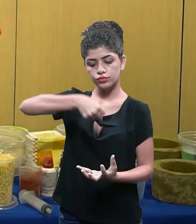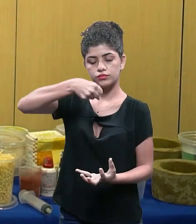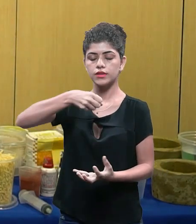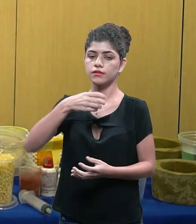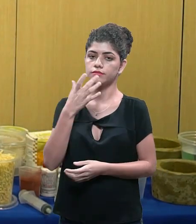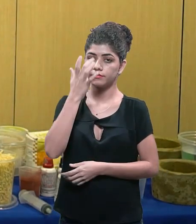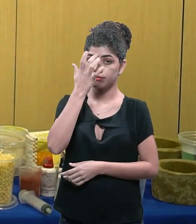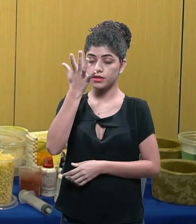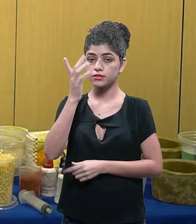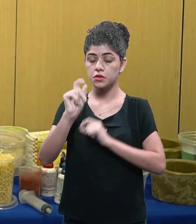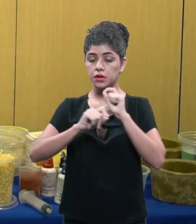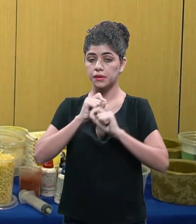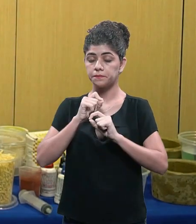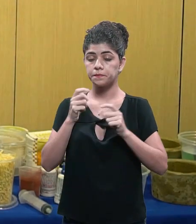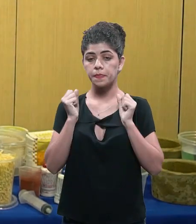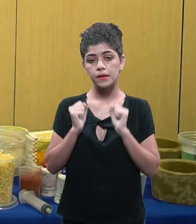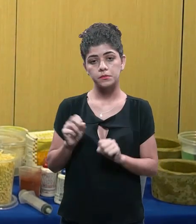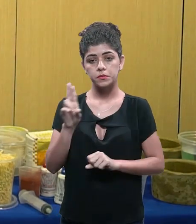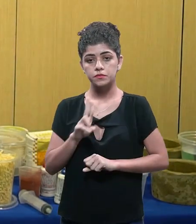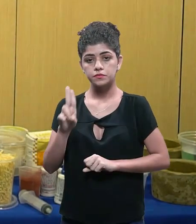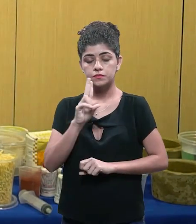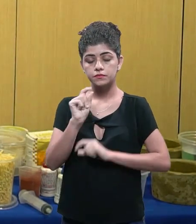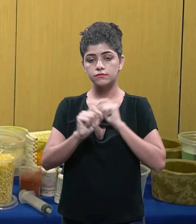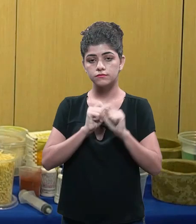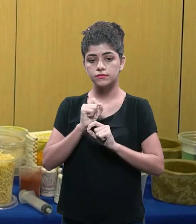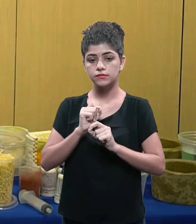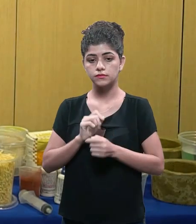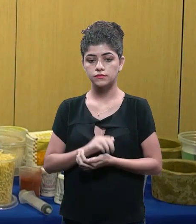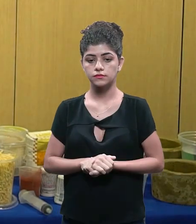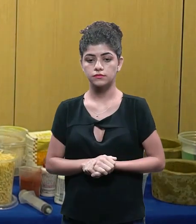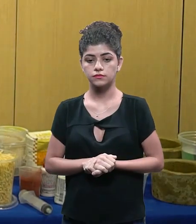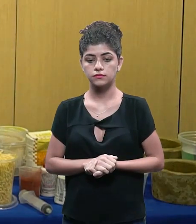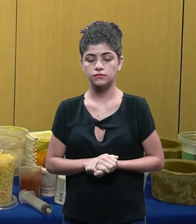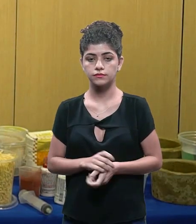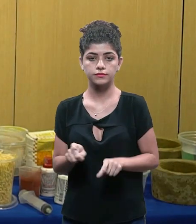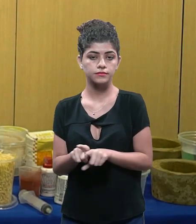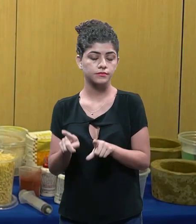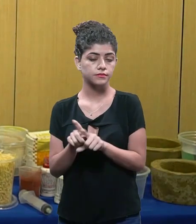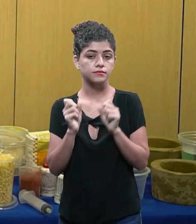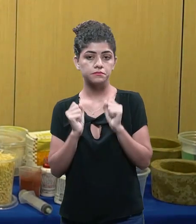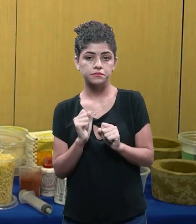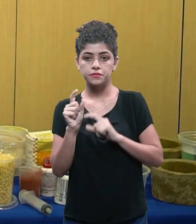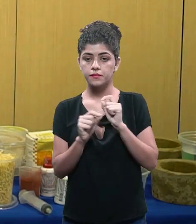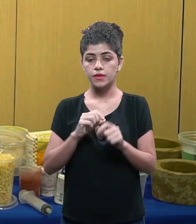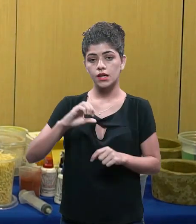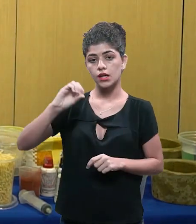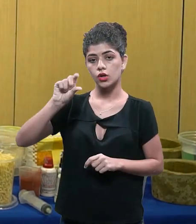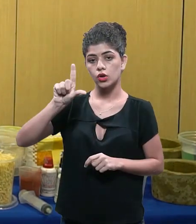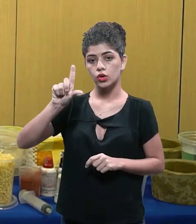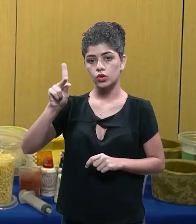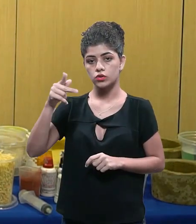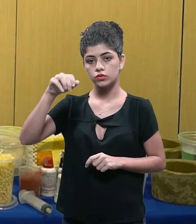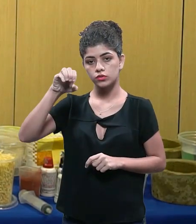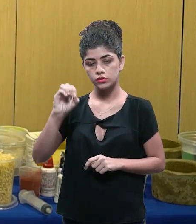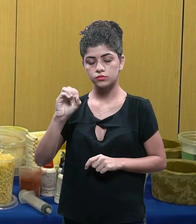desenformar desse produto no final o é o desenformante a gente pode usar alguns desenformantes industrializados ou tu pode usar